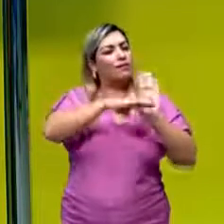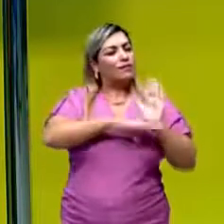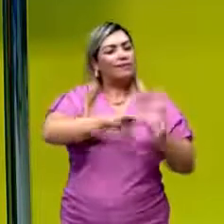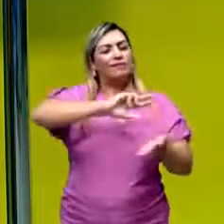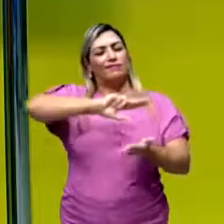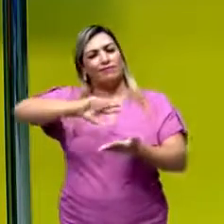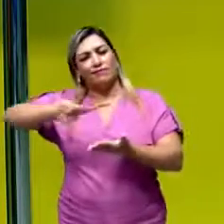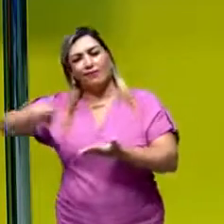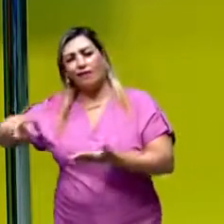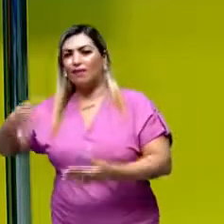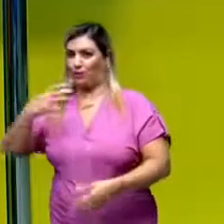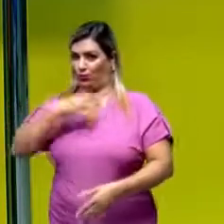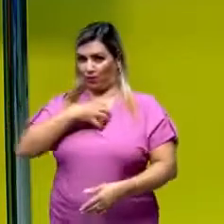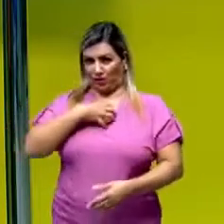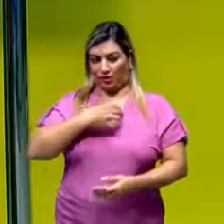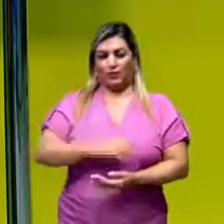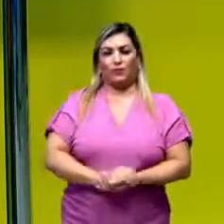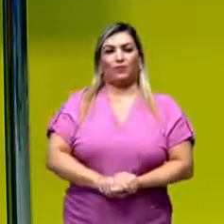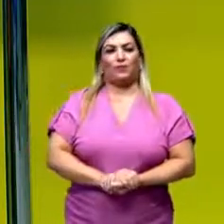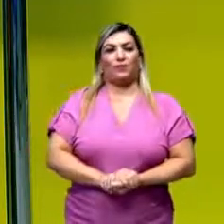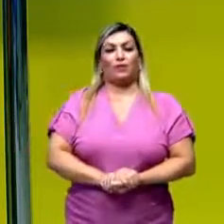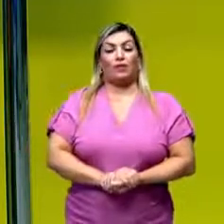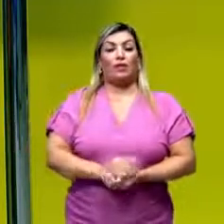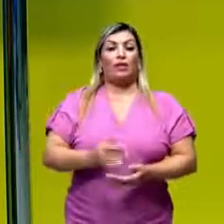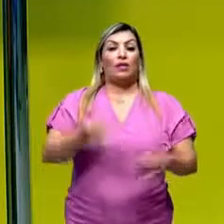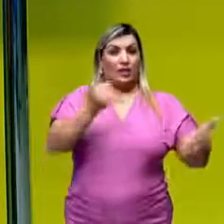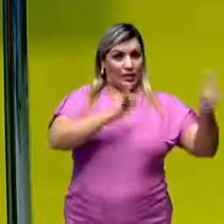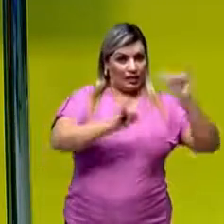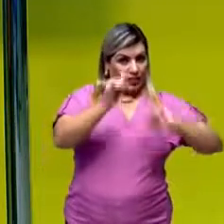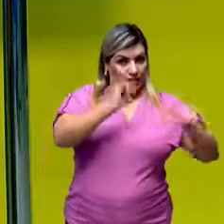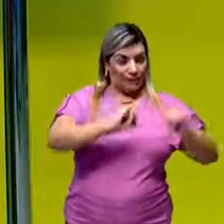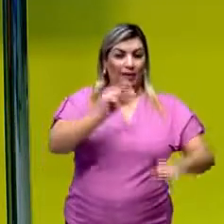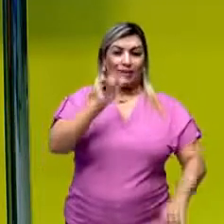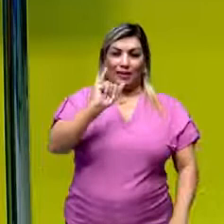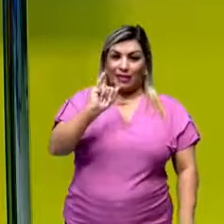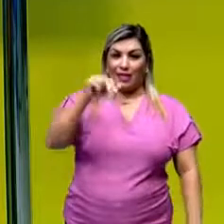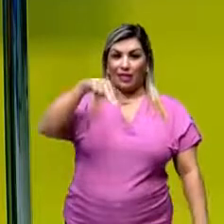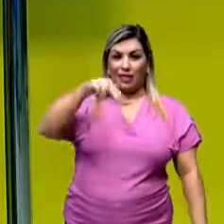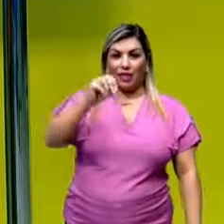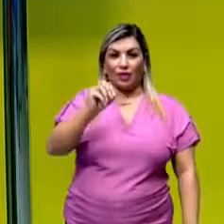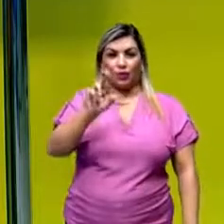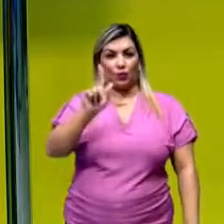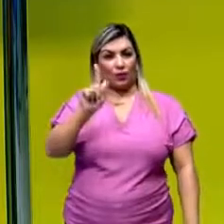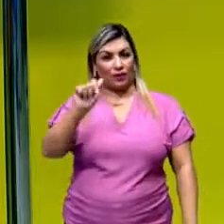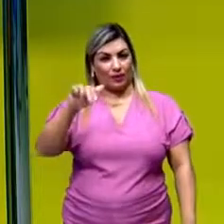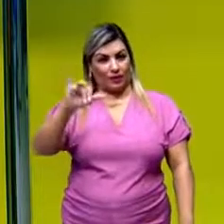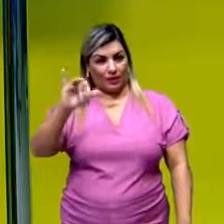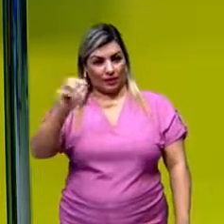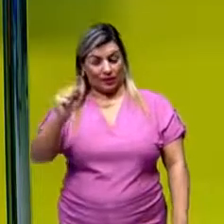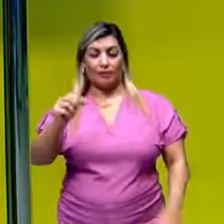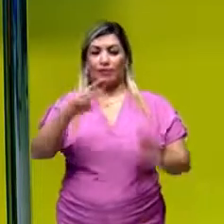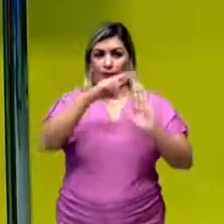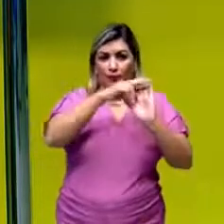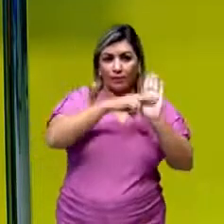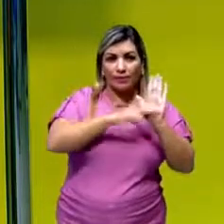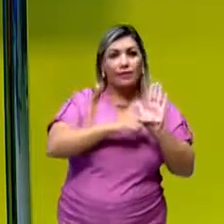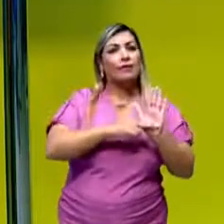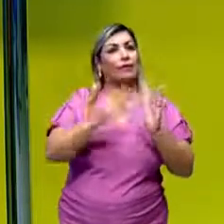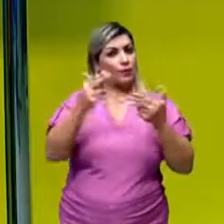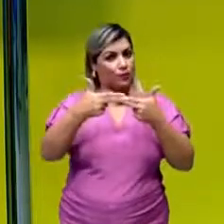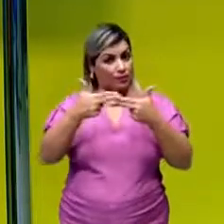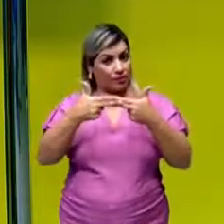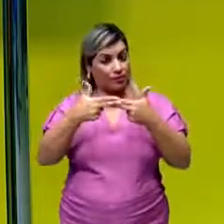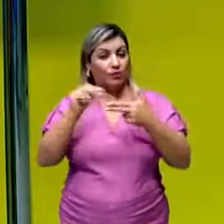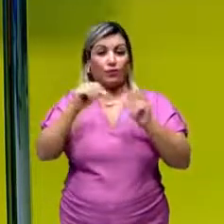de várias formas. Em química inorgânica, perdão, um critério que é muito adotado